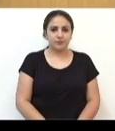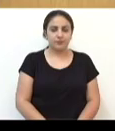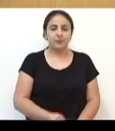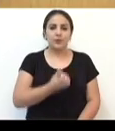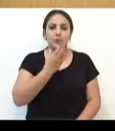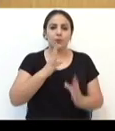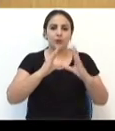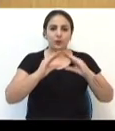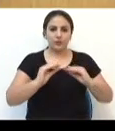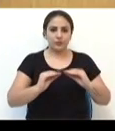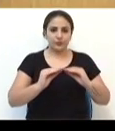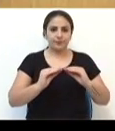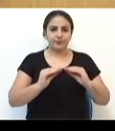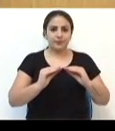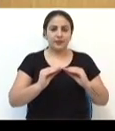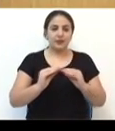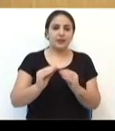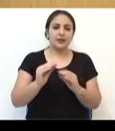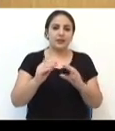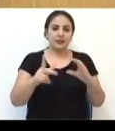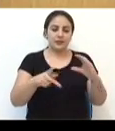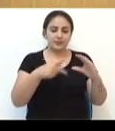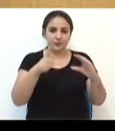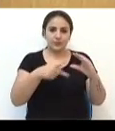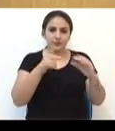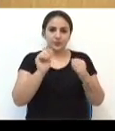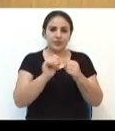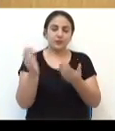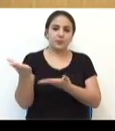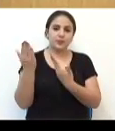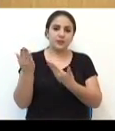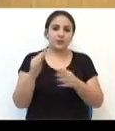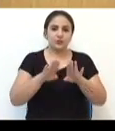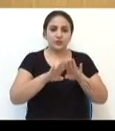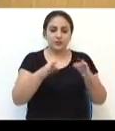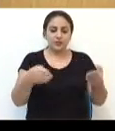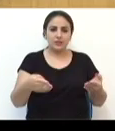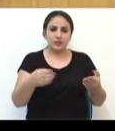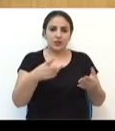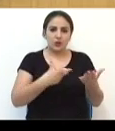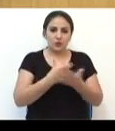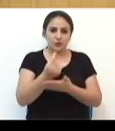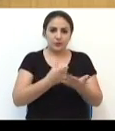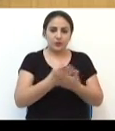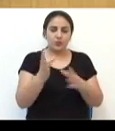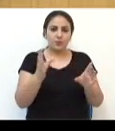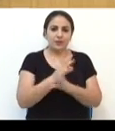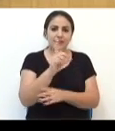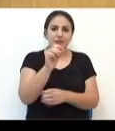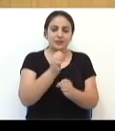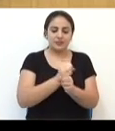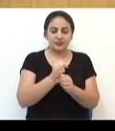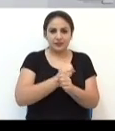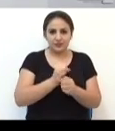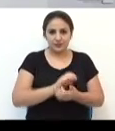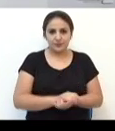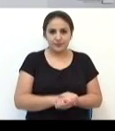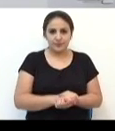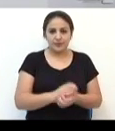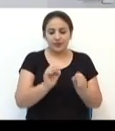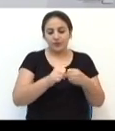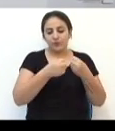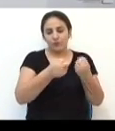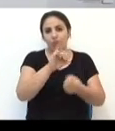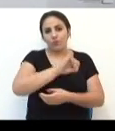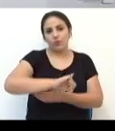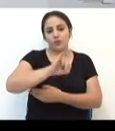Boa noite. Parlamento presta homenagem ao Balcão do Consumidor, que completa 10 anos. Reforço